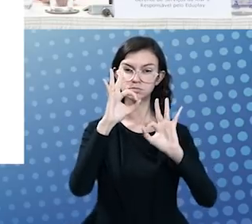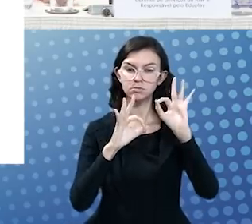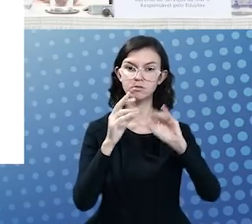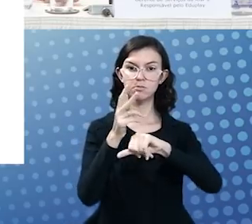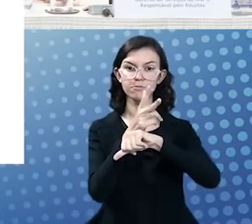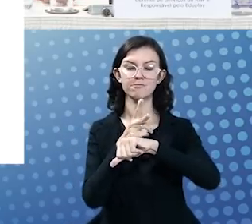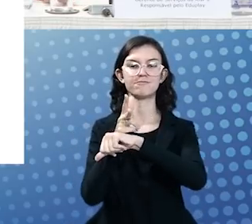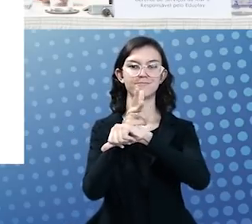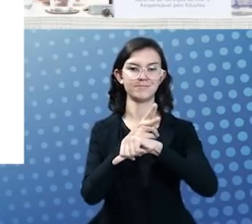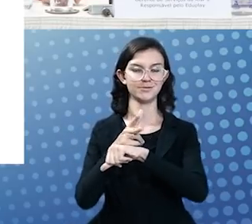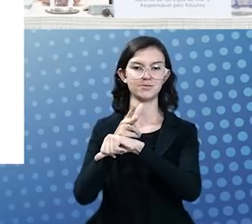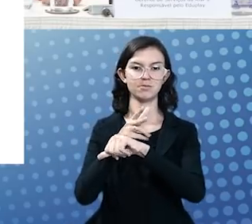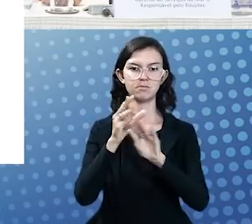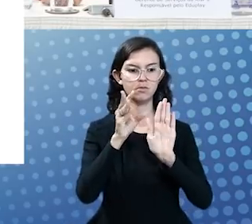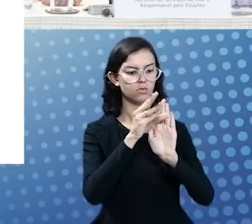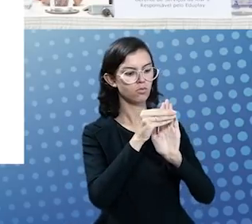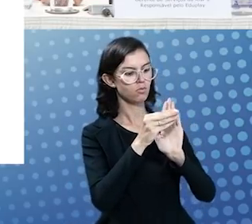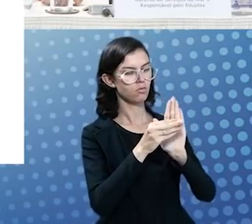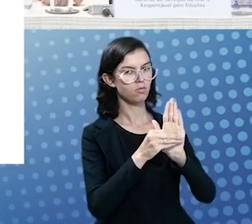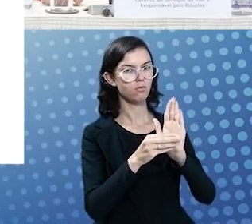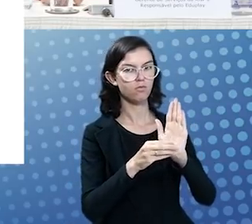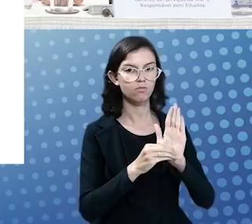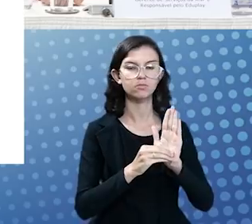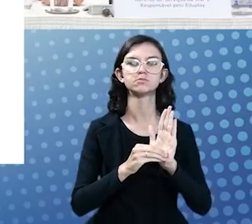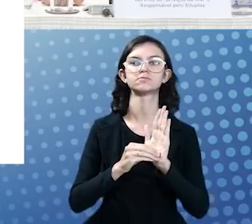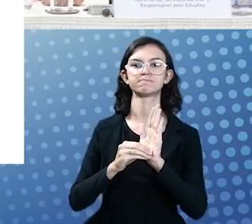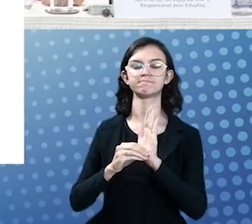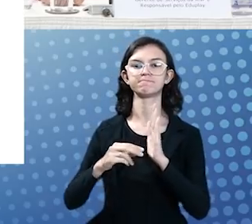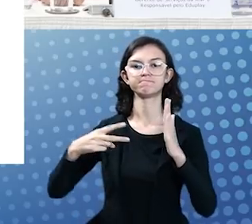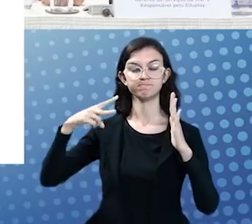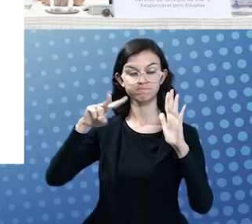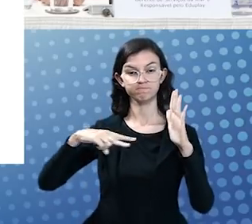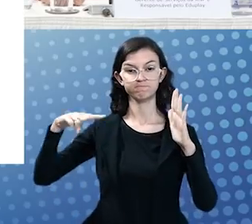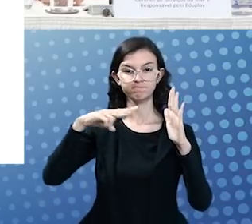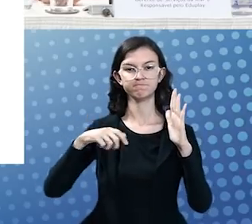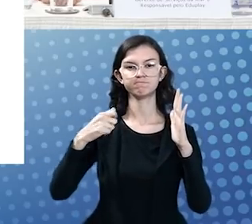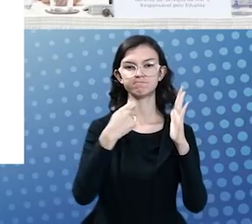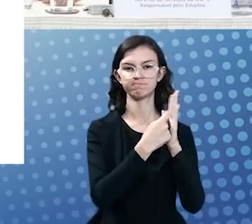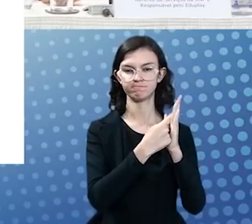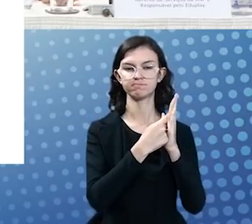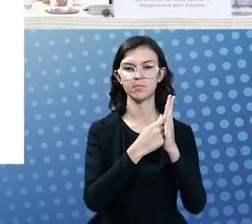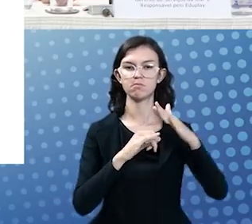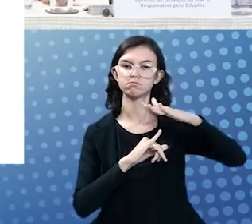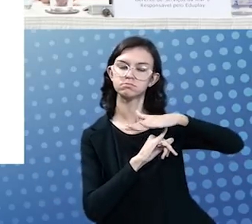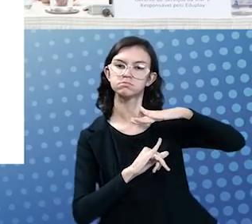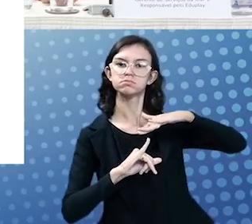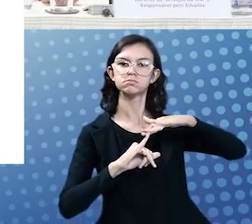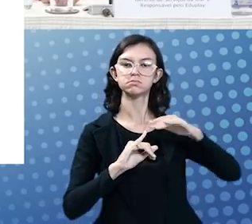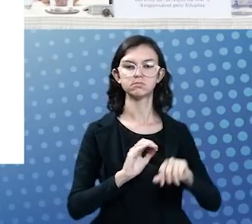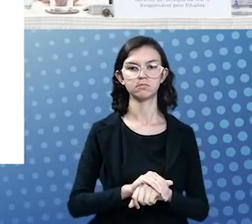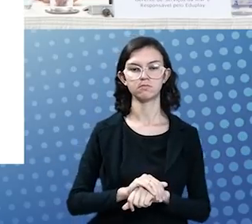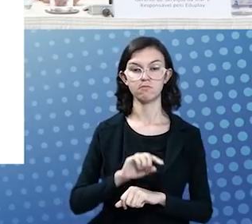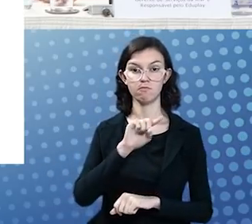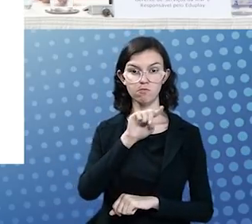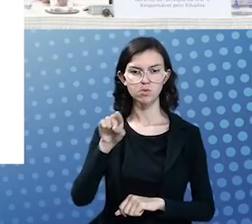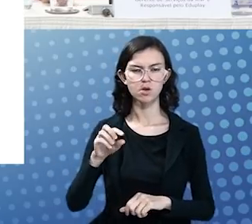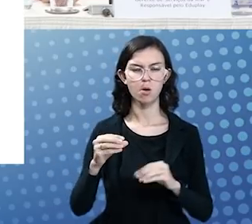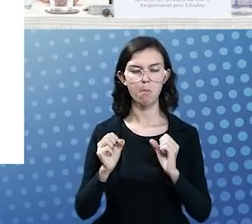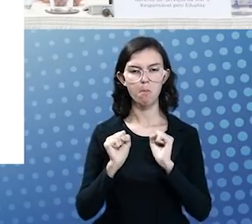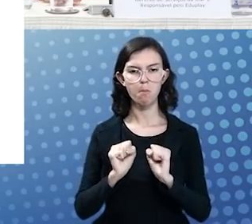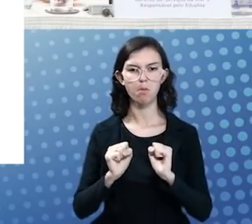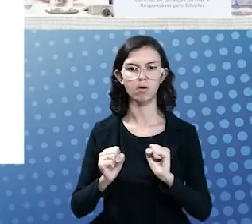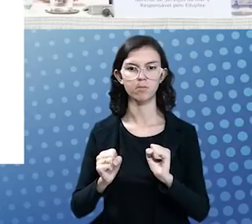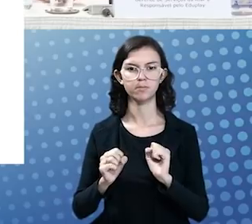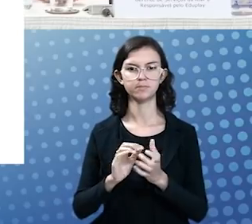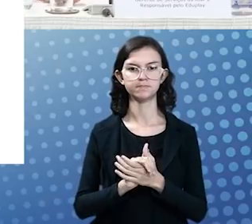organização e uma gestão do conteúdo audiovisual da instituição. Você tem a possibilidade de subir